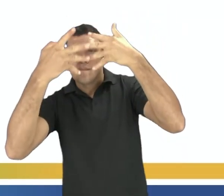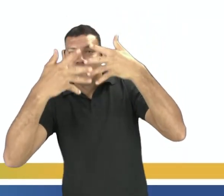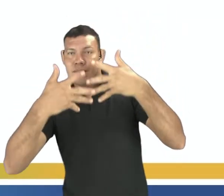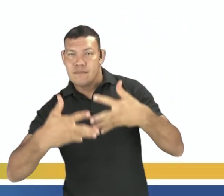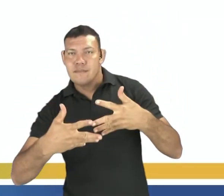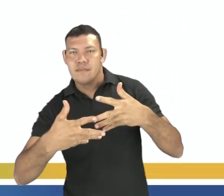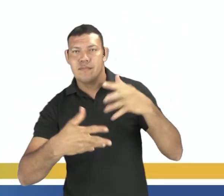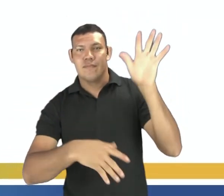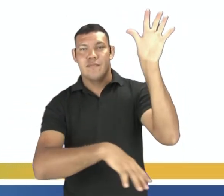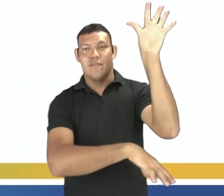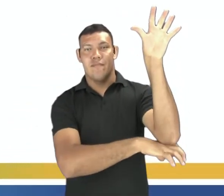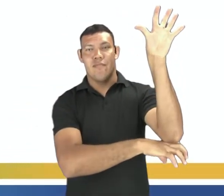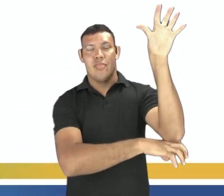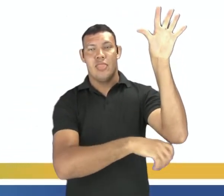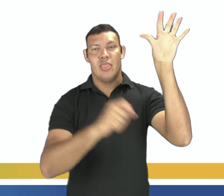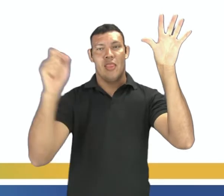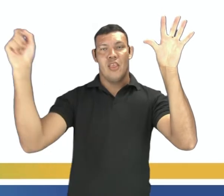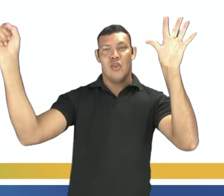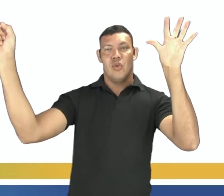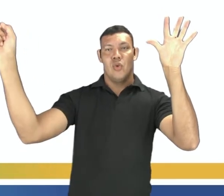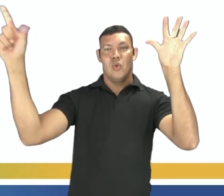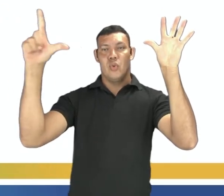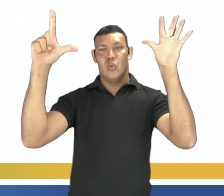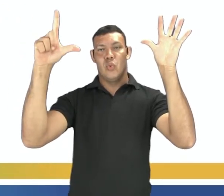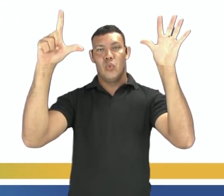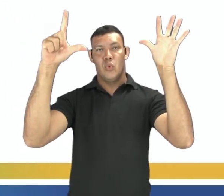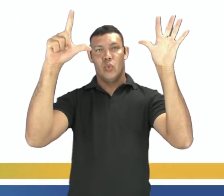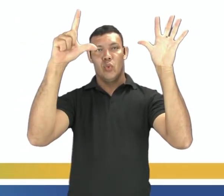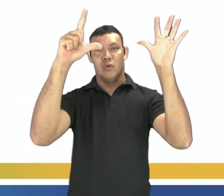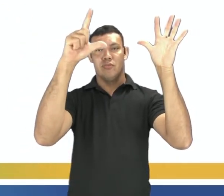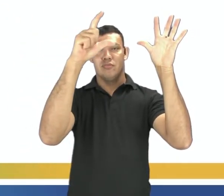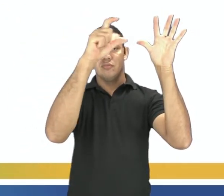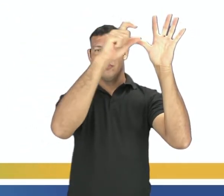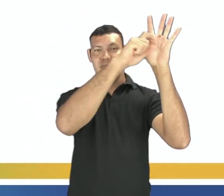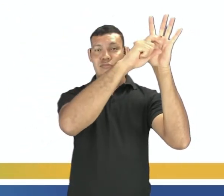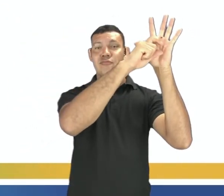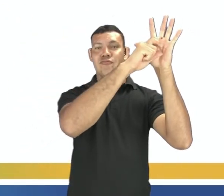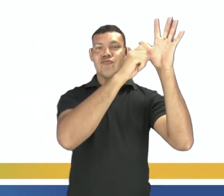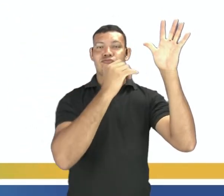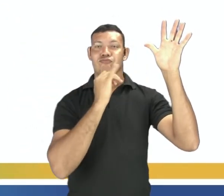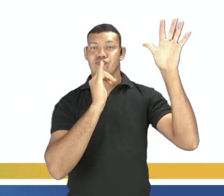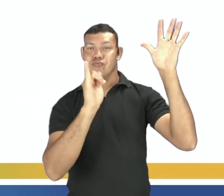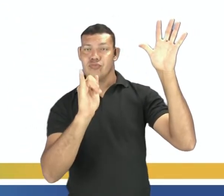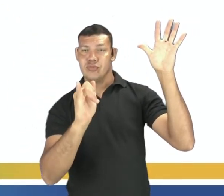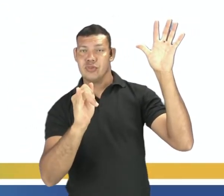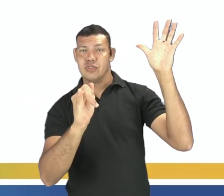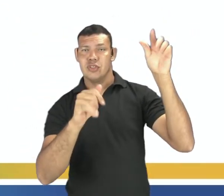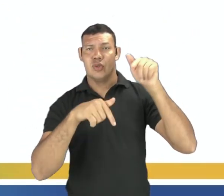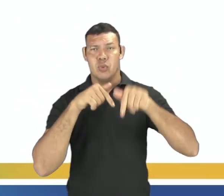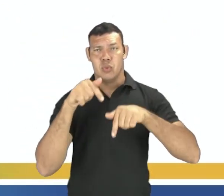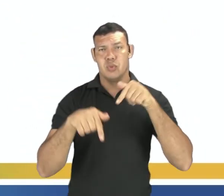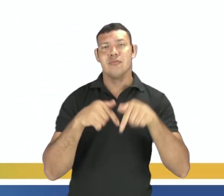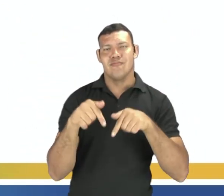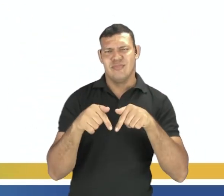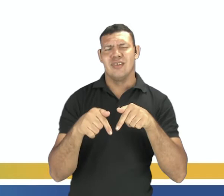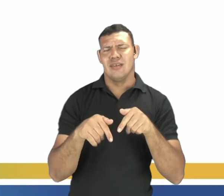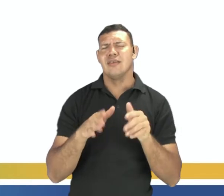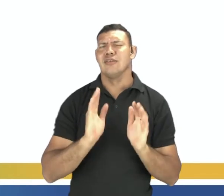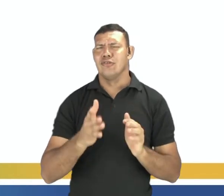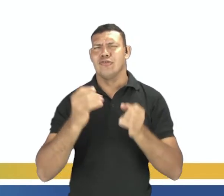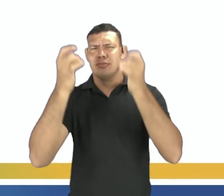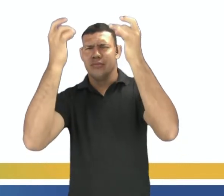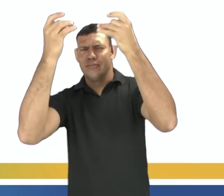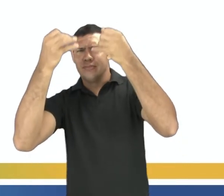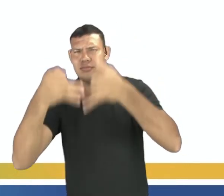A energia solar, ela é transformada em energia química, como já foi mencionado em aulas anteriores, que a